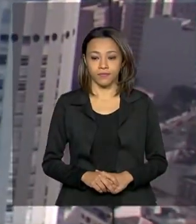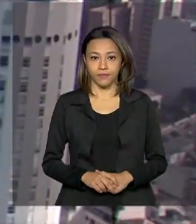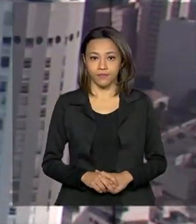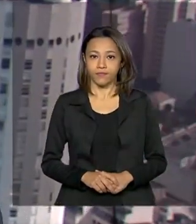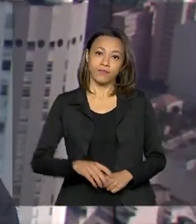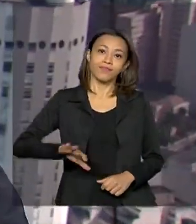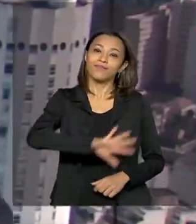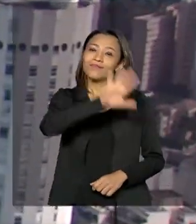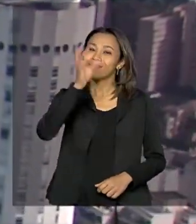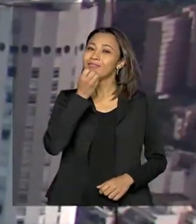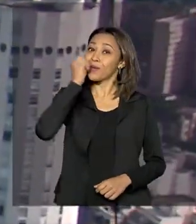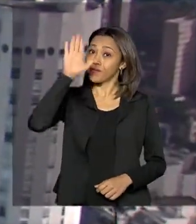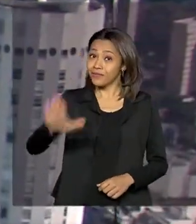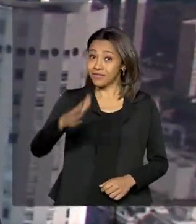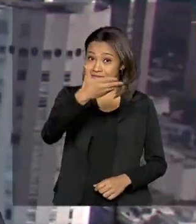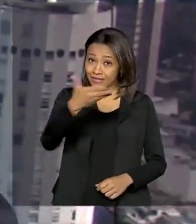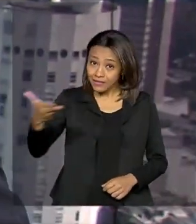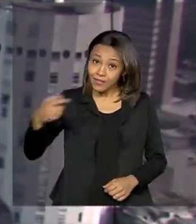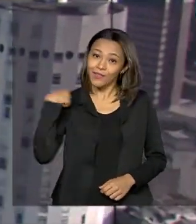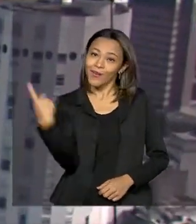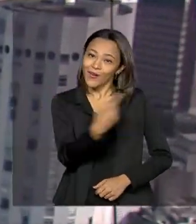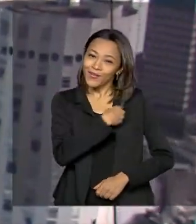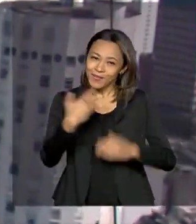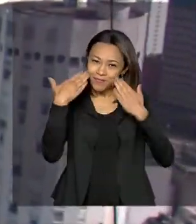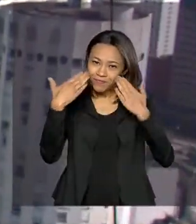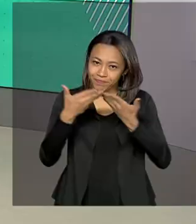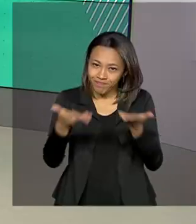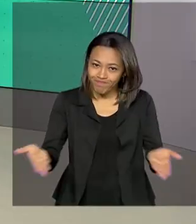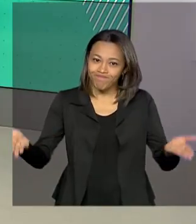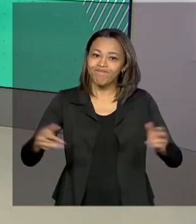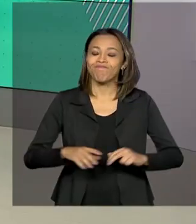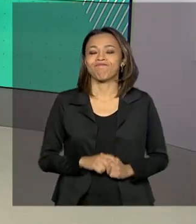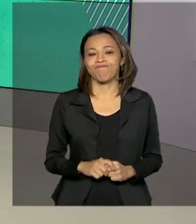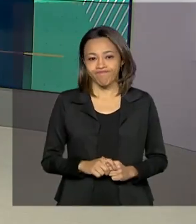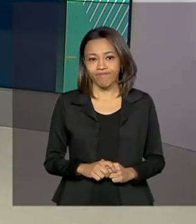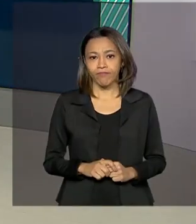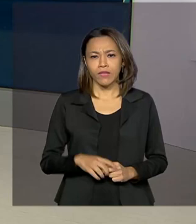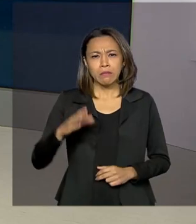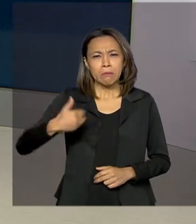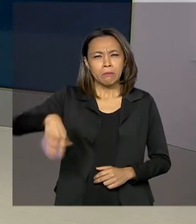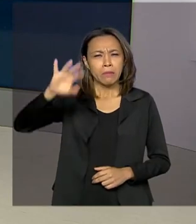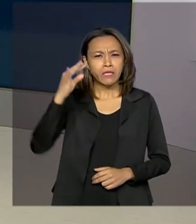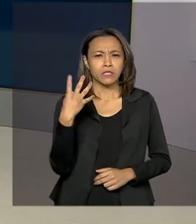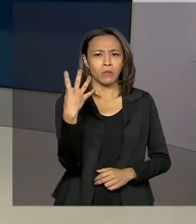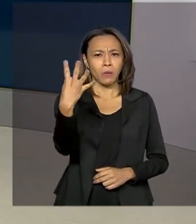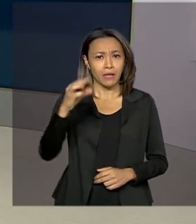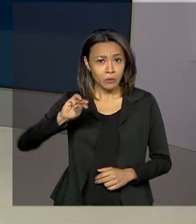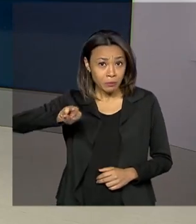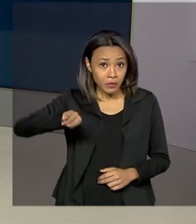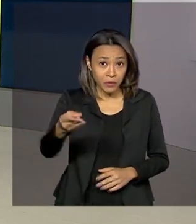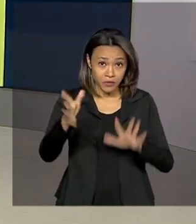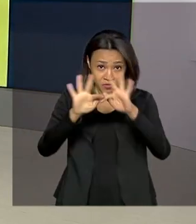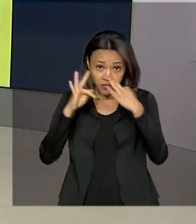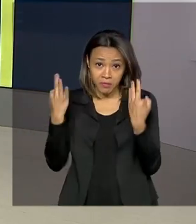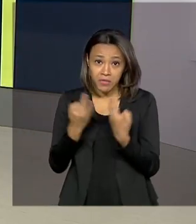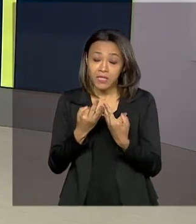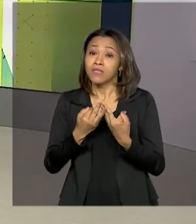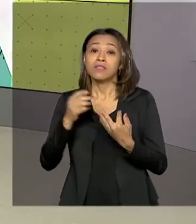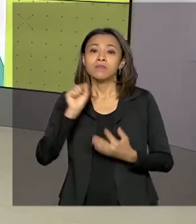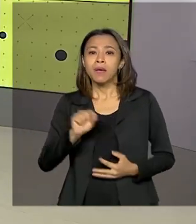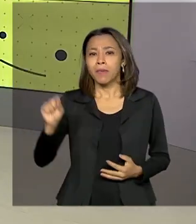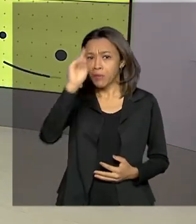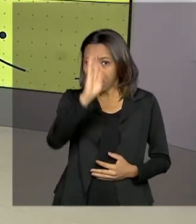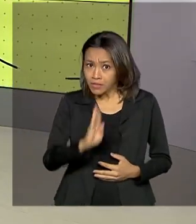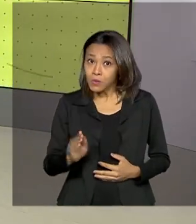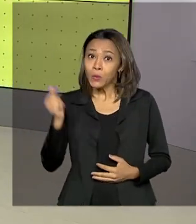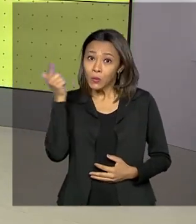Olá, boa tarde para você. O governo agora está de volta. Mais de 4 milhões de domicílios brasileiros sobreviveram em